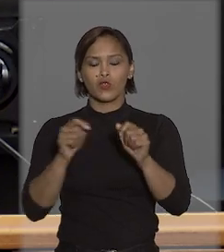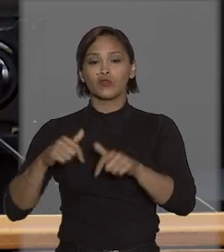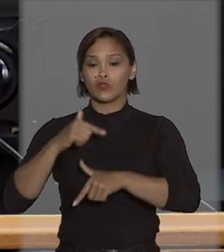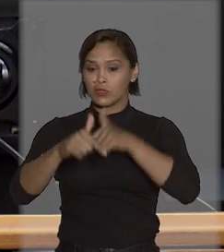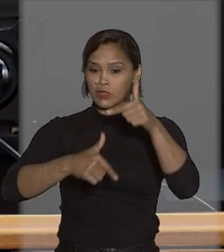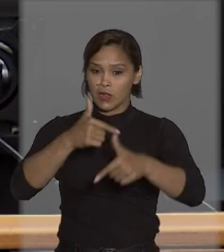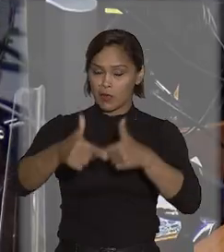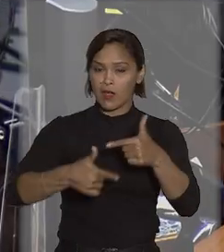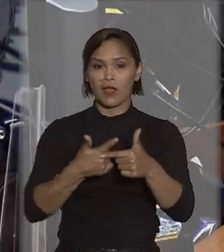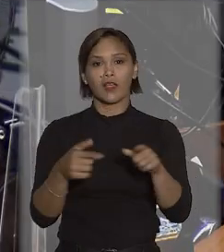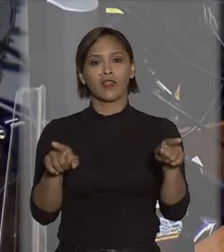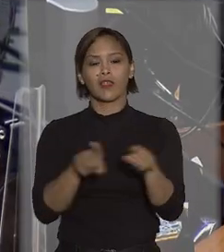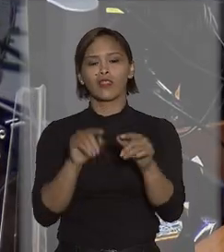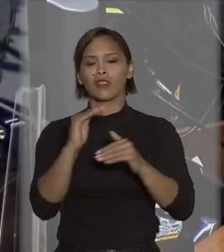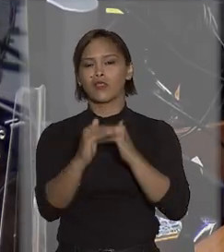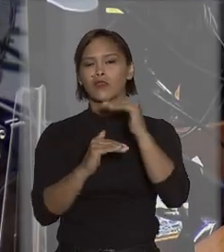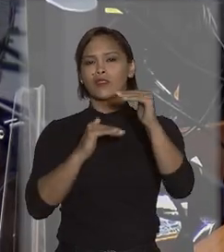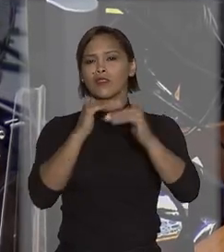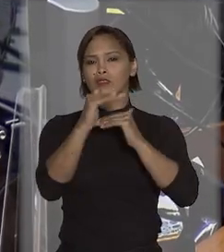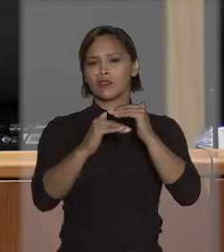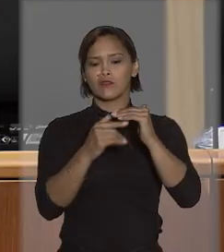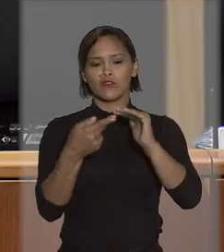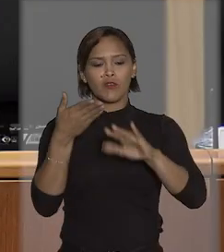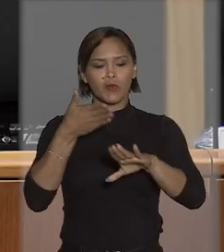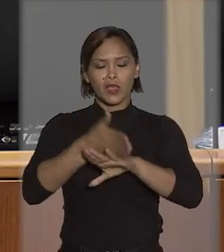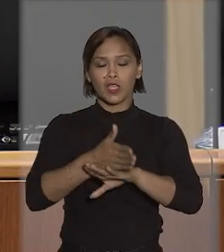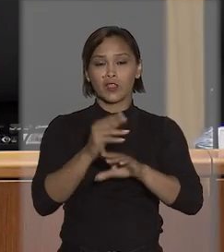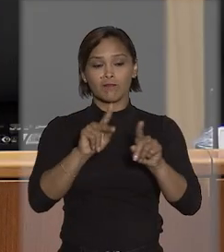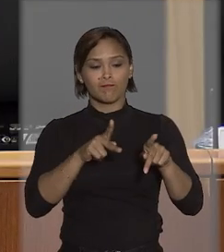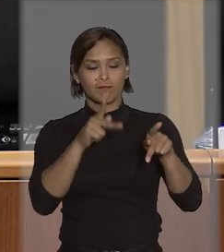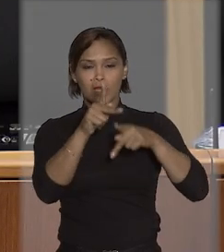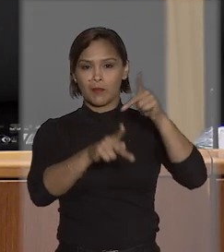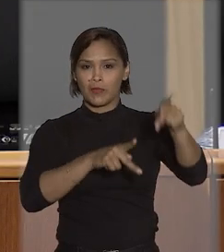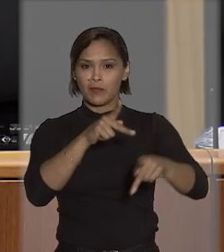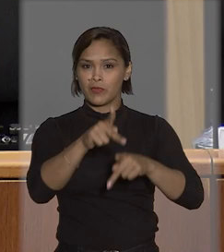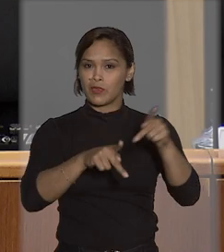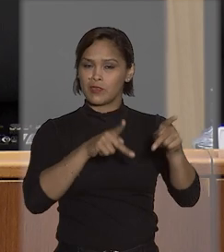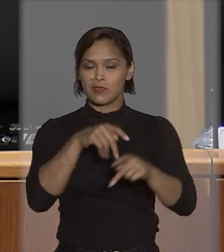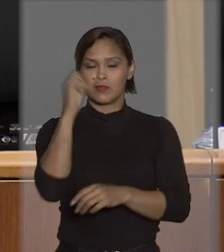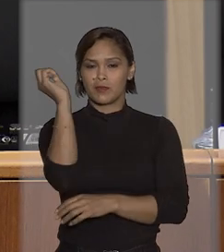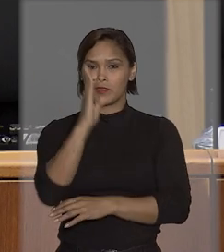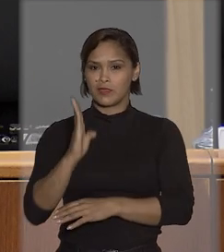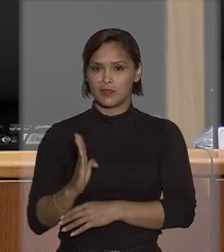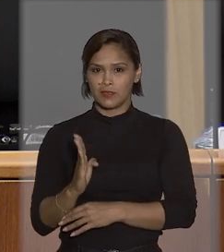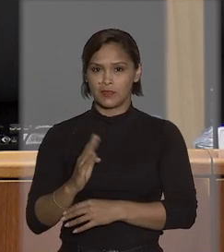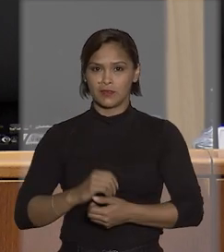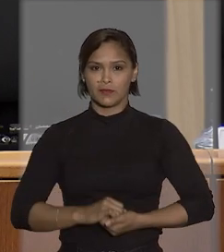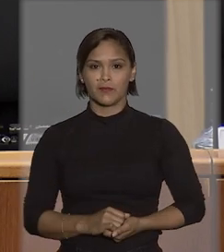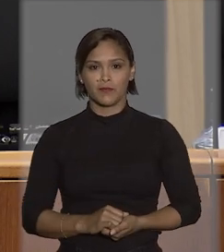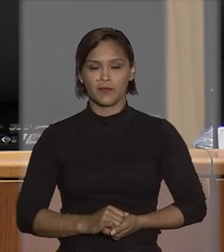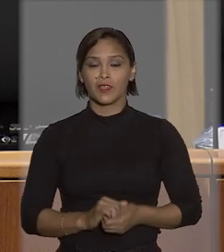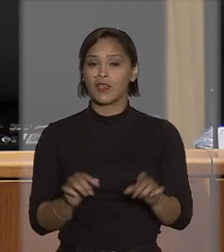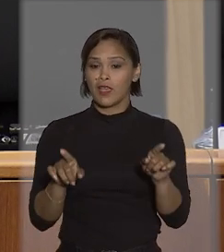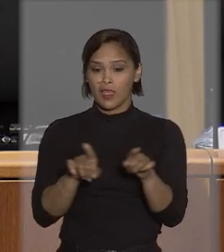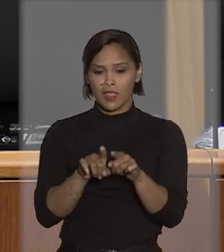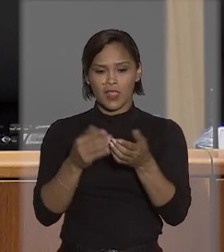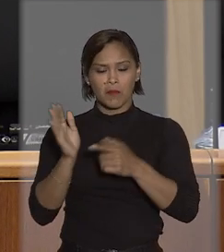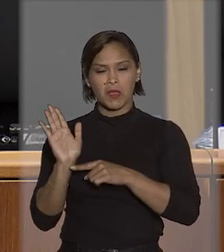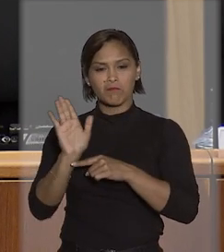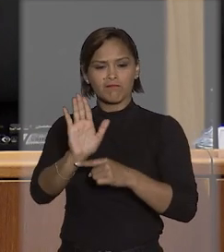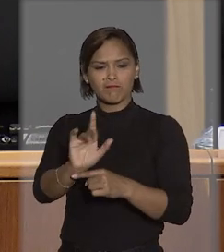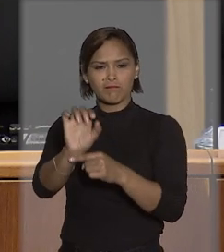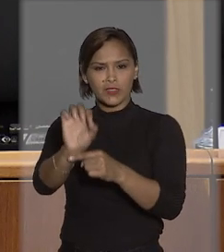emprego e do desenvolvimento em favor da nossa população, em favor